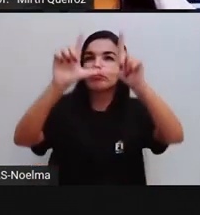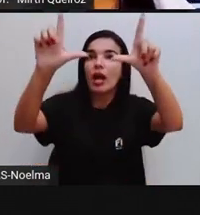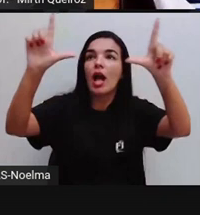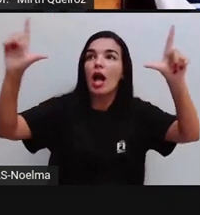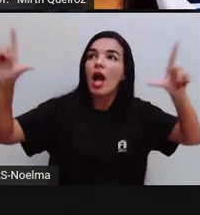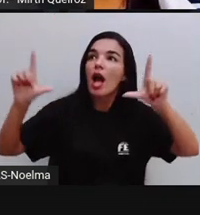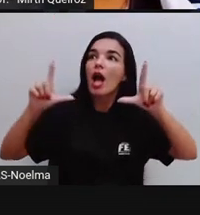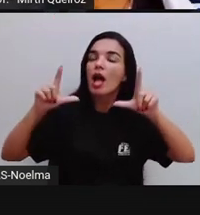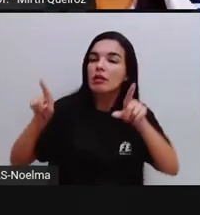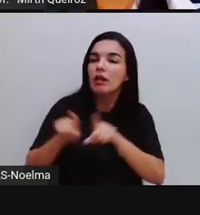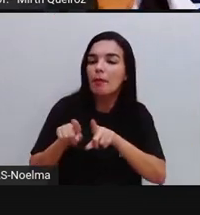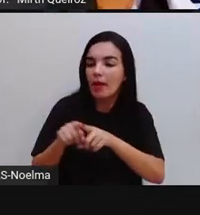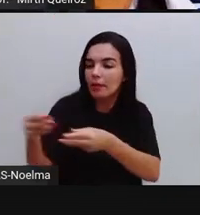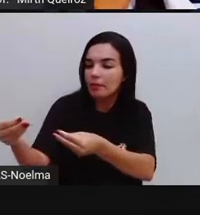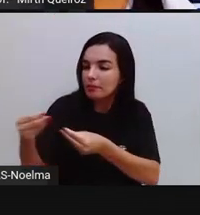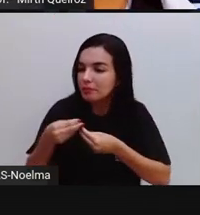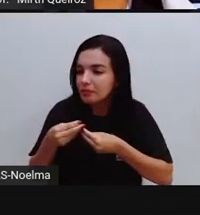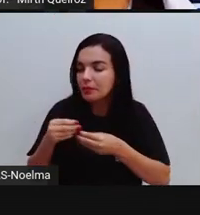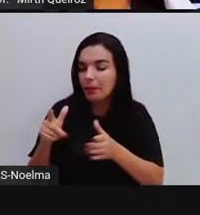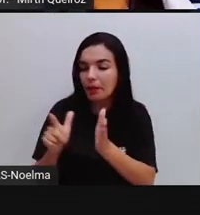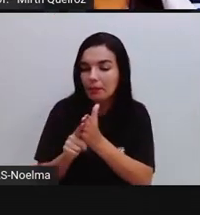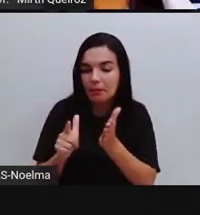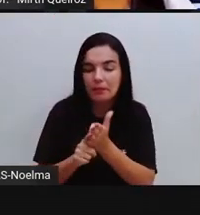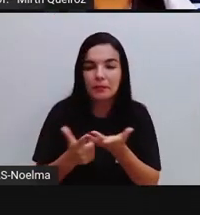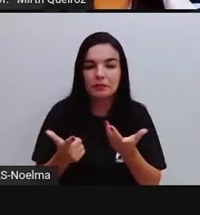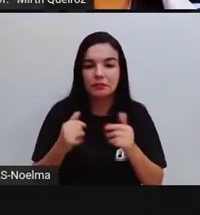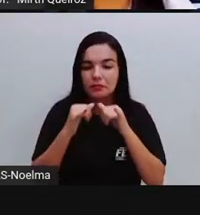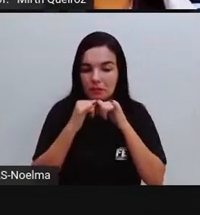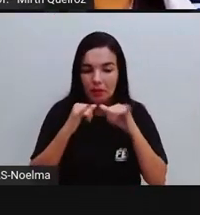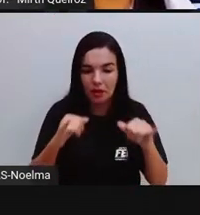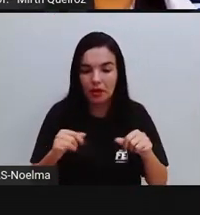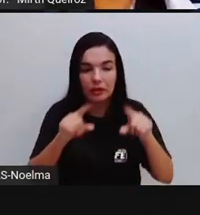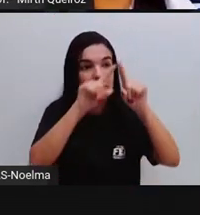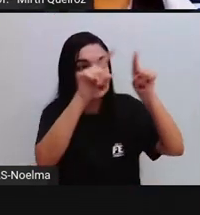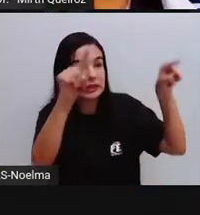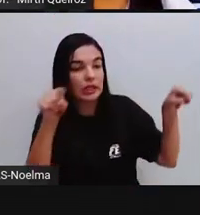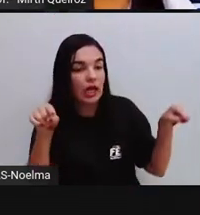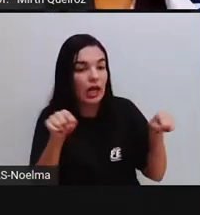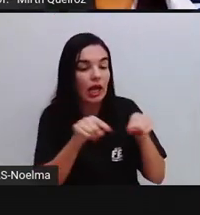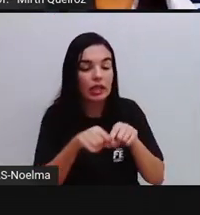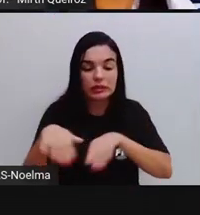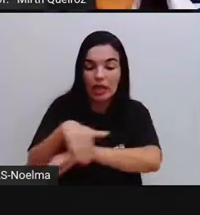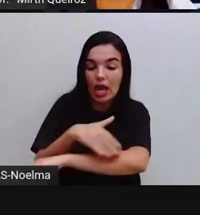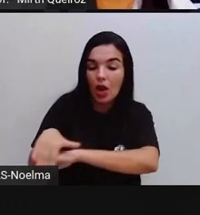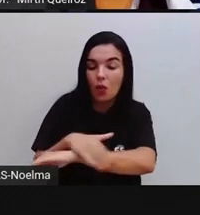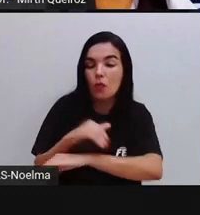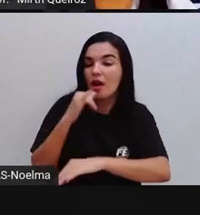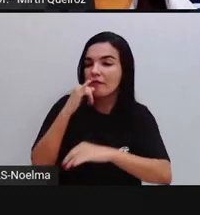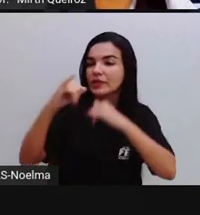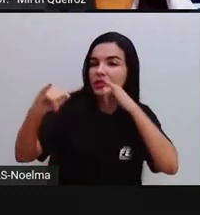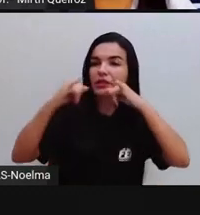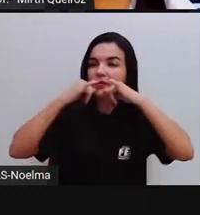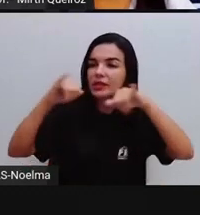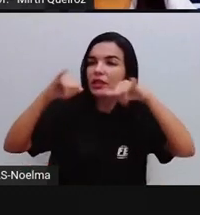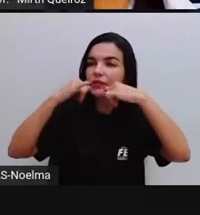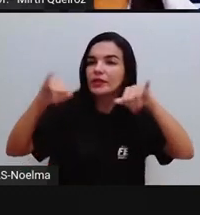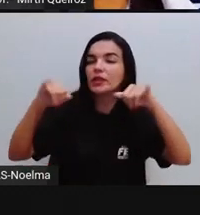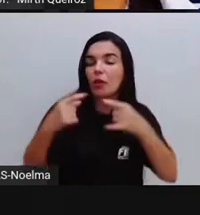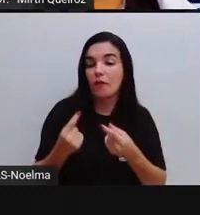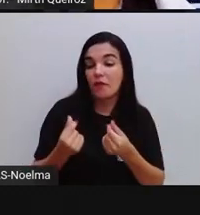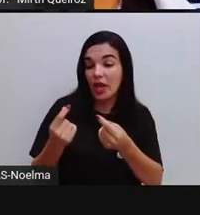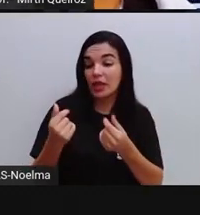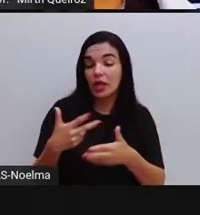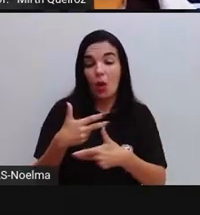panfletos que a gente recebe, as faixas ou cartazes que tem na rua fazendo propaganda de um serviço ou de um produto,